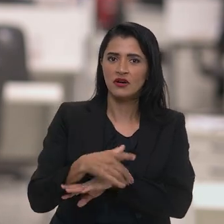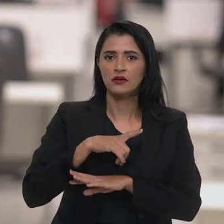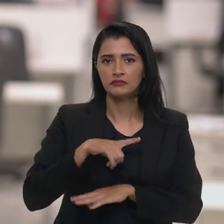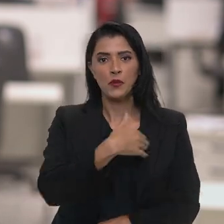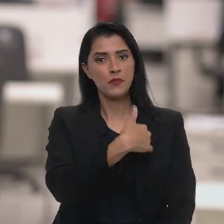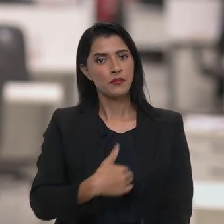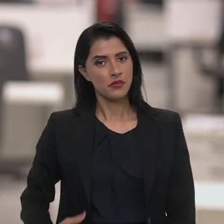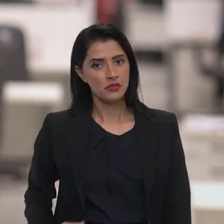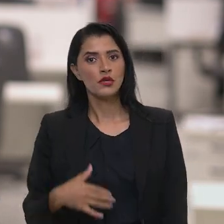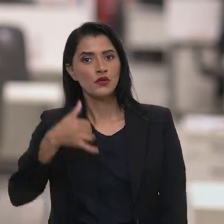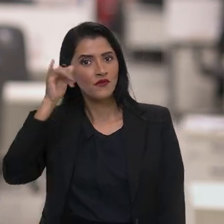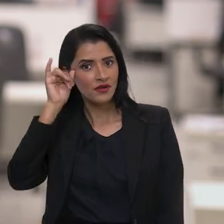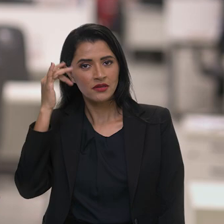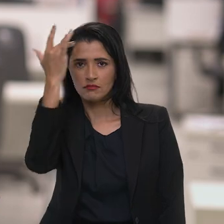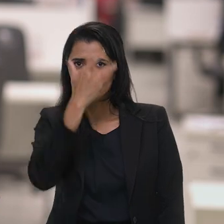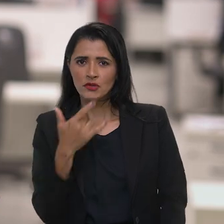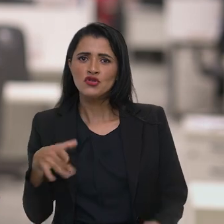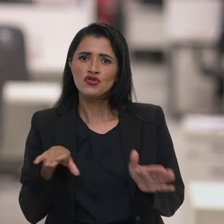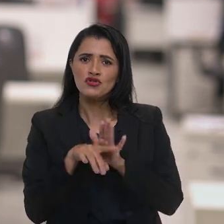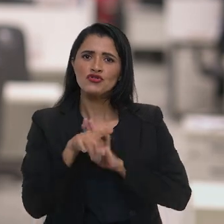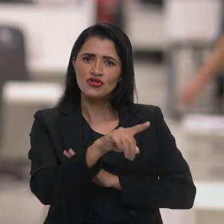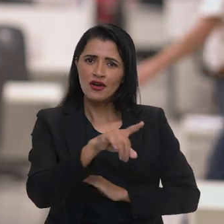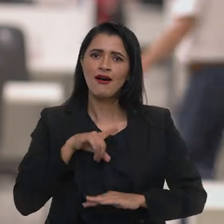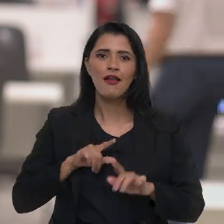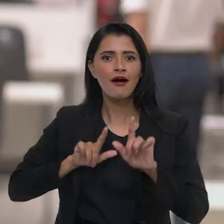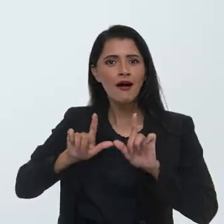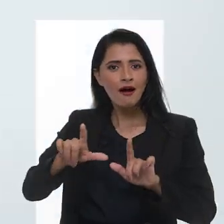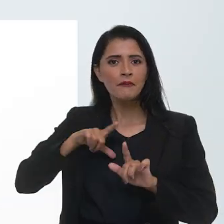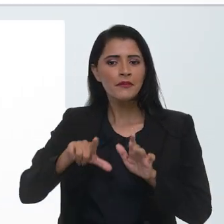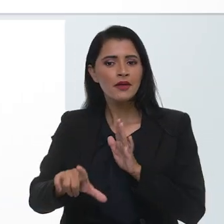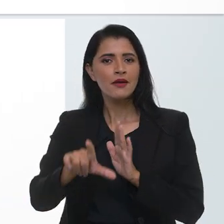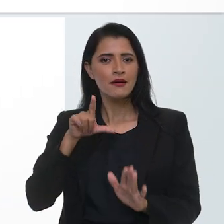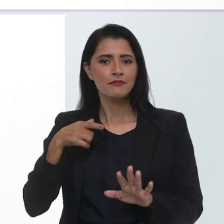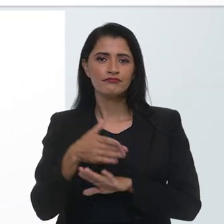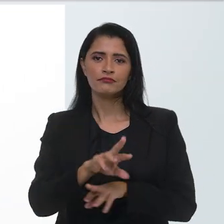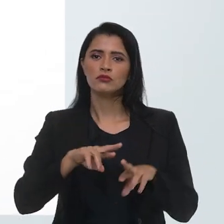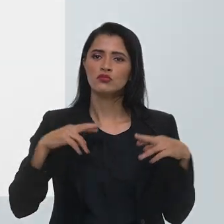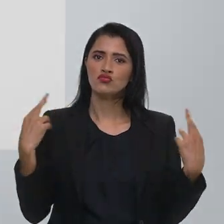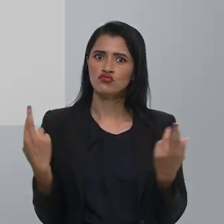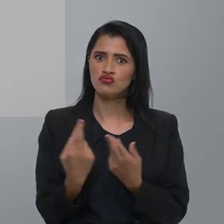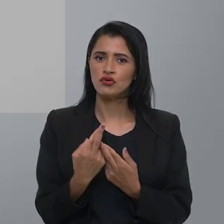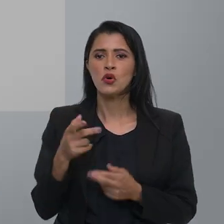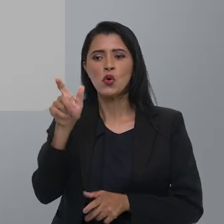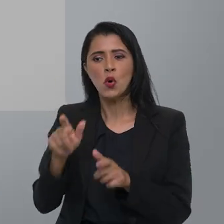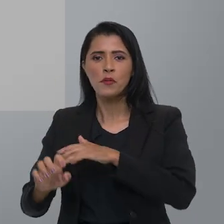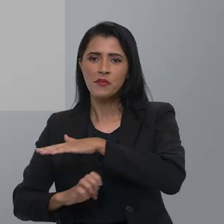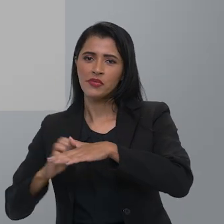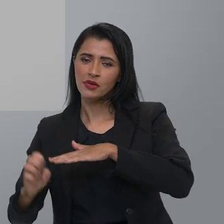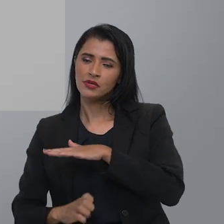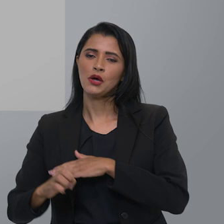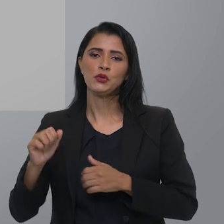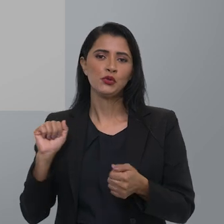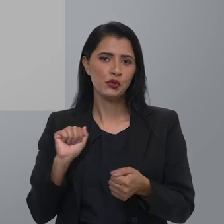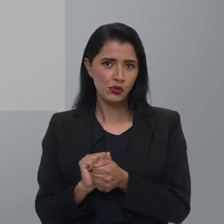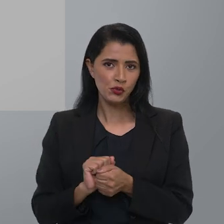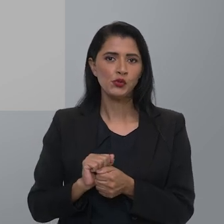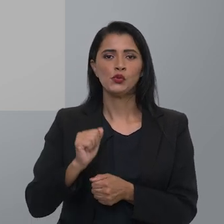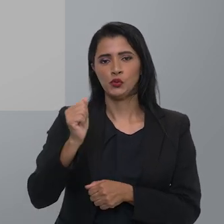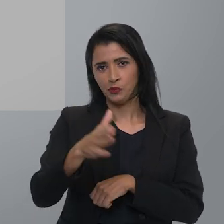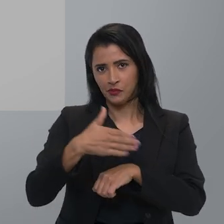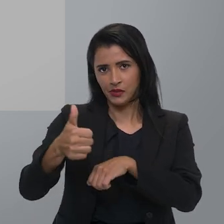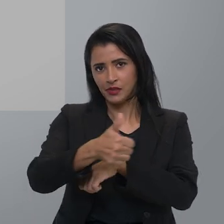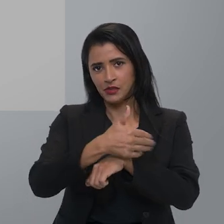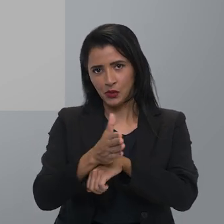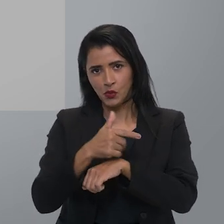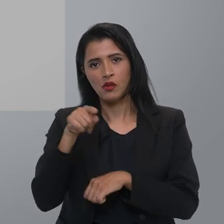mundiais. O ministro da Fazenda, Fernando Haddad, já está em Tóquio e antes do encontro participou de reunião com empresários